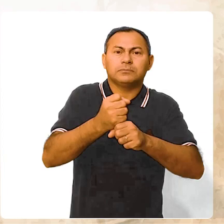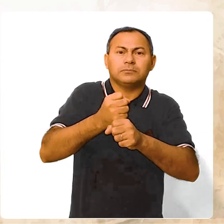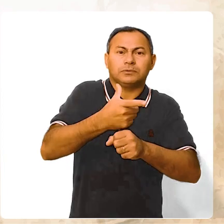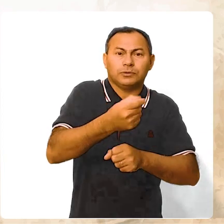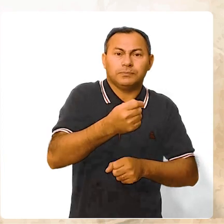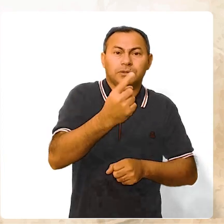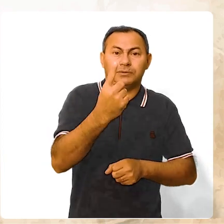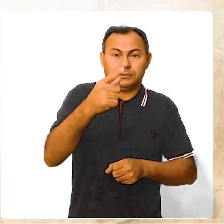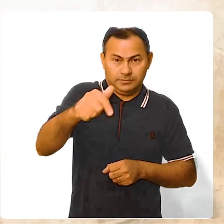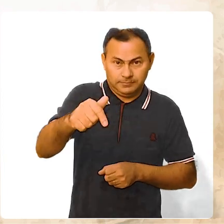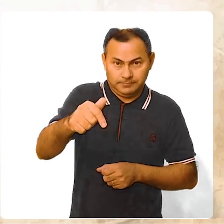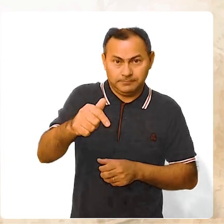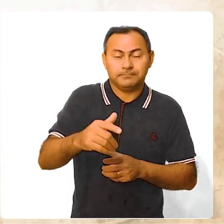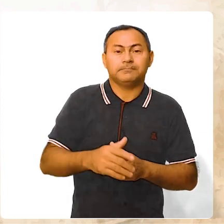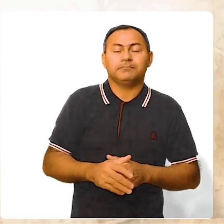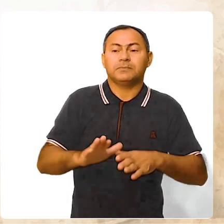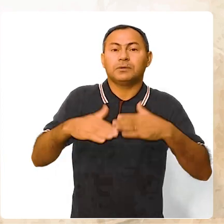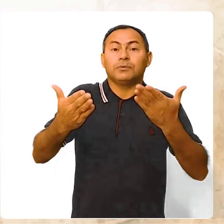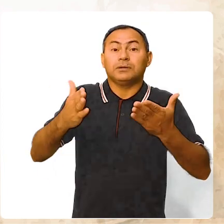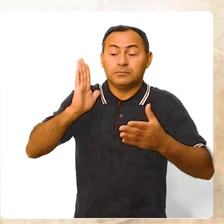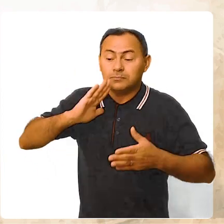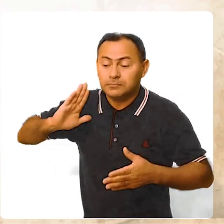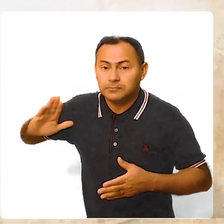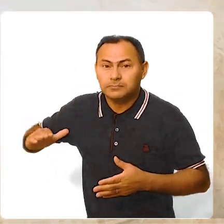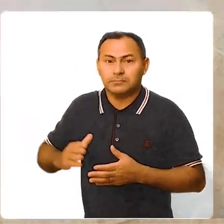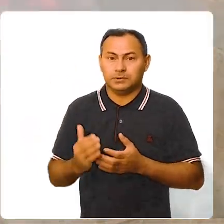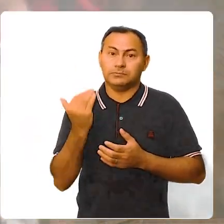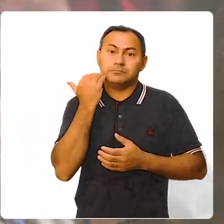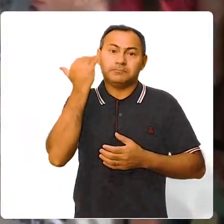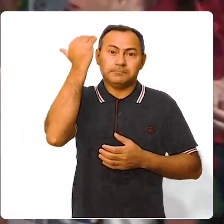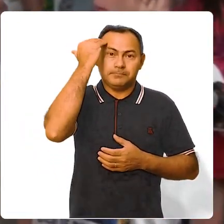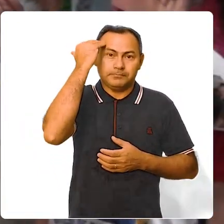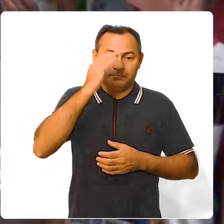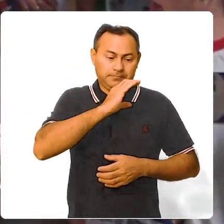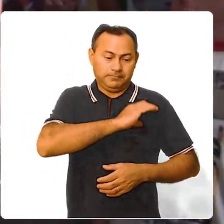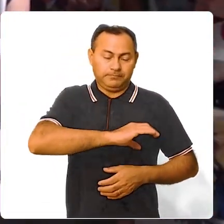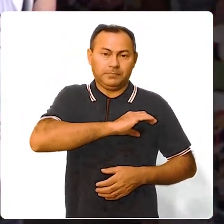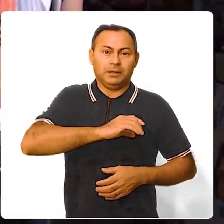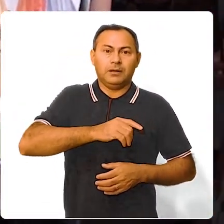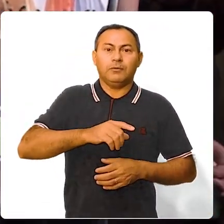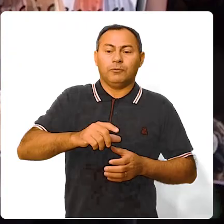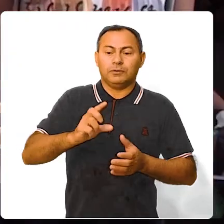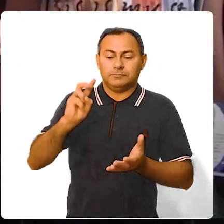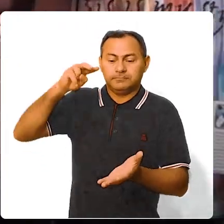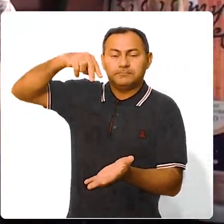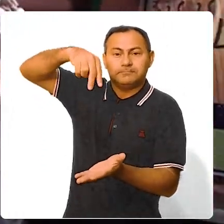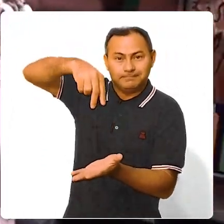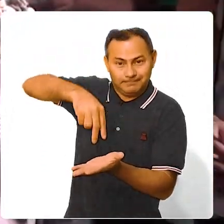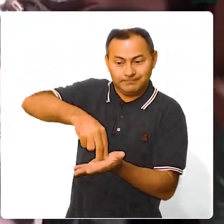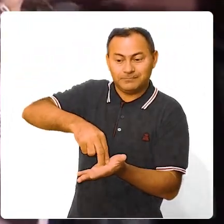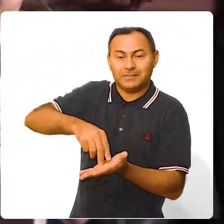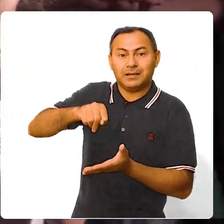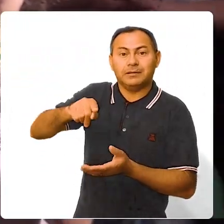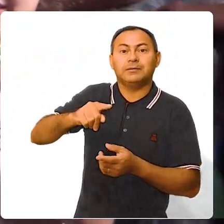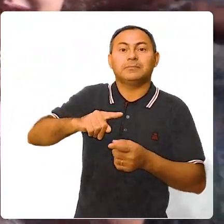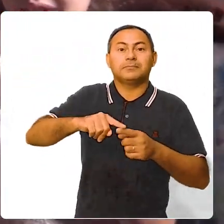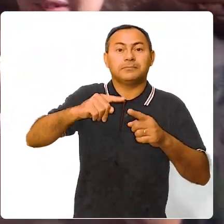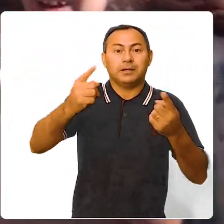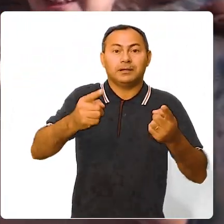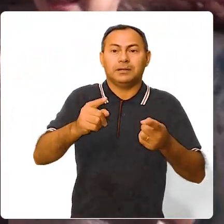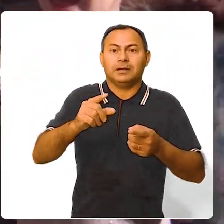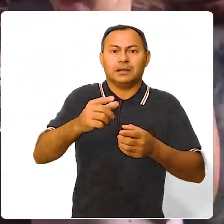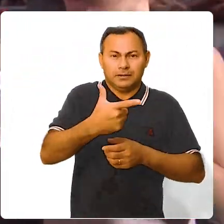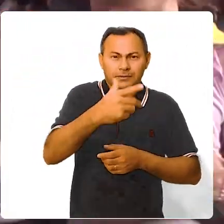no ano de 2017, quando as crianças e adolescentes da catequese foram os protagonistas. Porém,